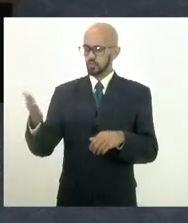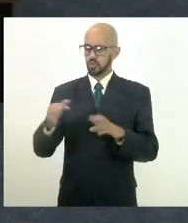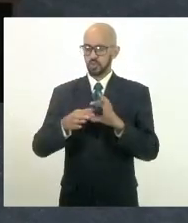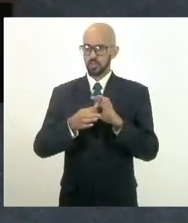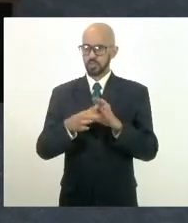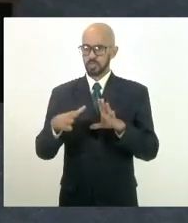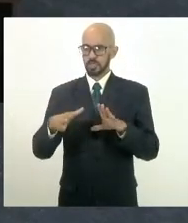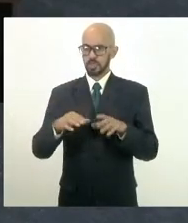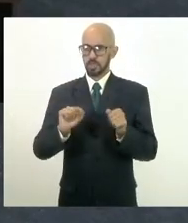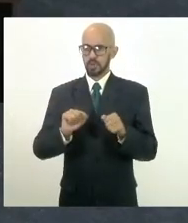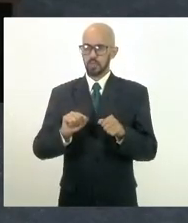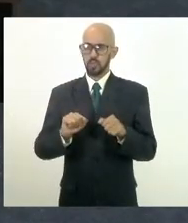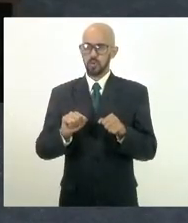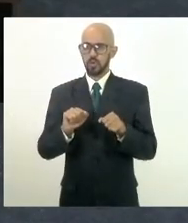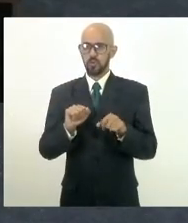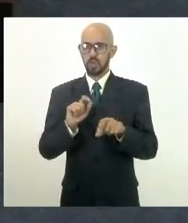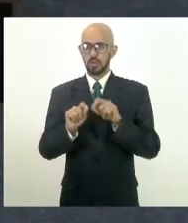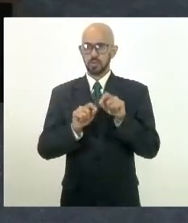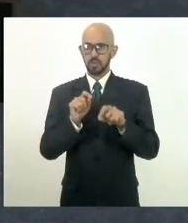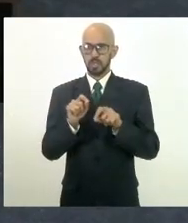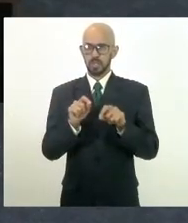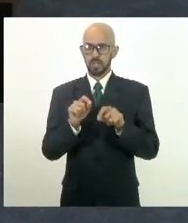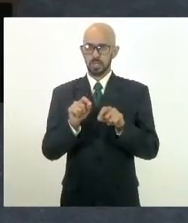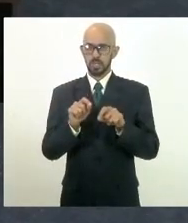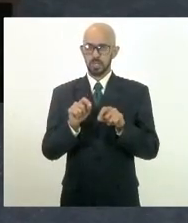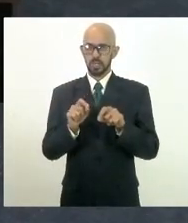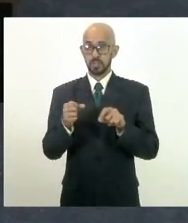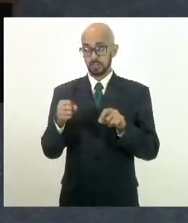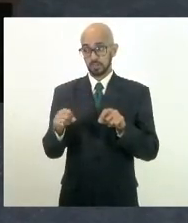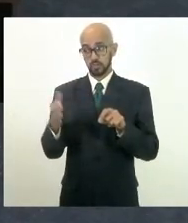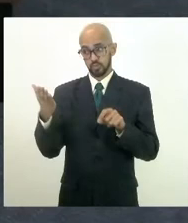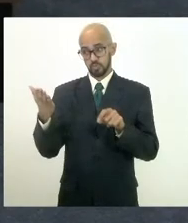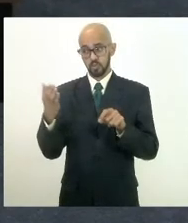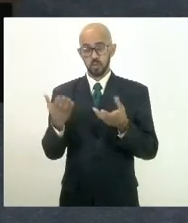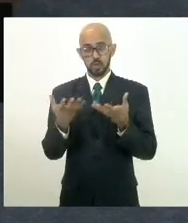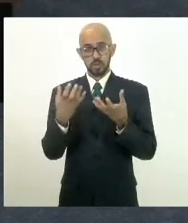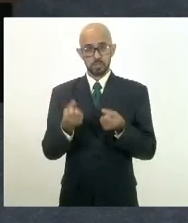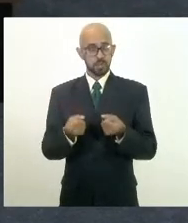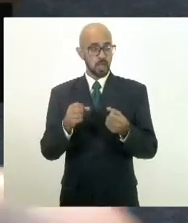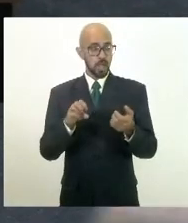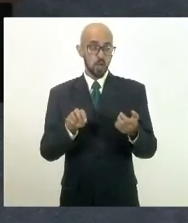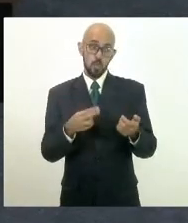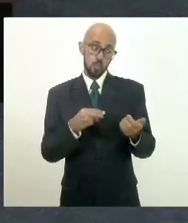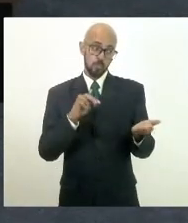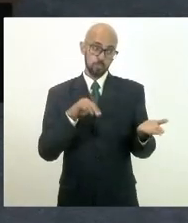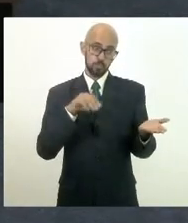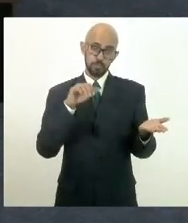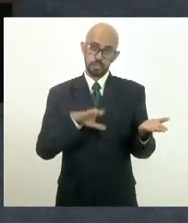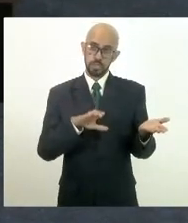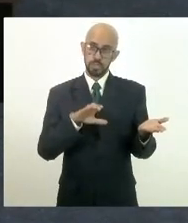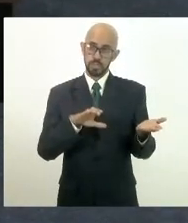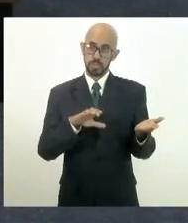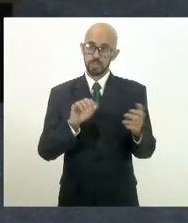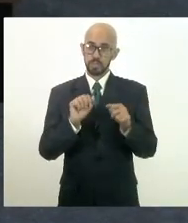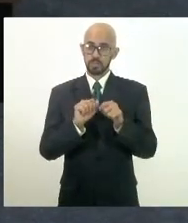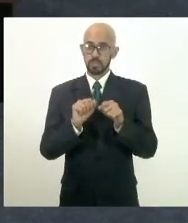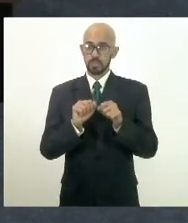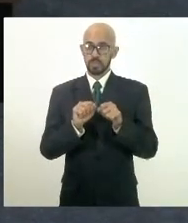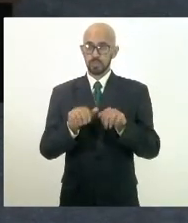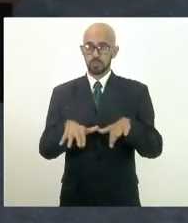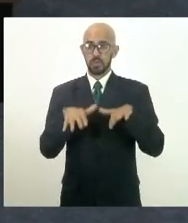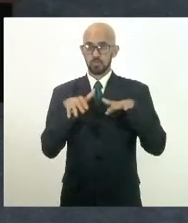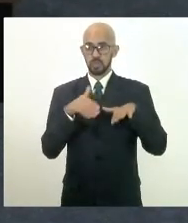de, só determinar, talvez, o deputado Carlos Mink, que fizesse uma audiência